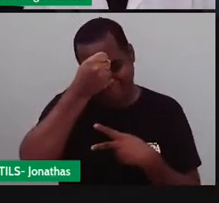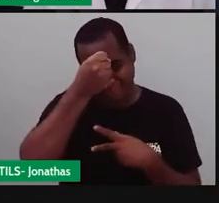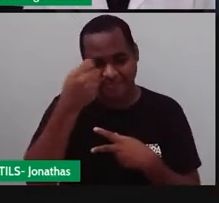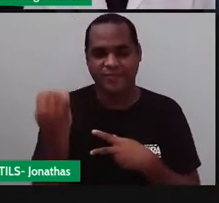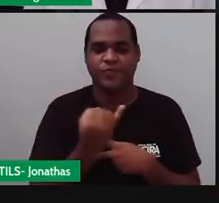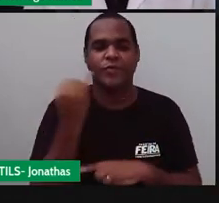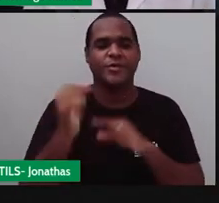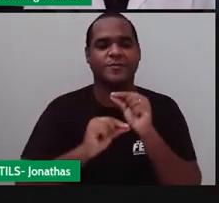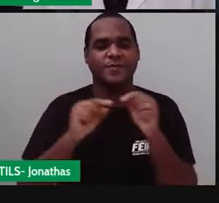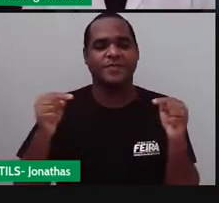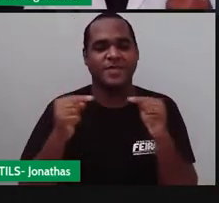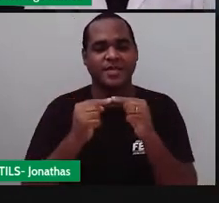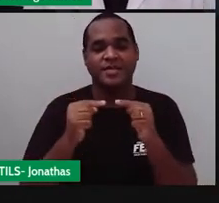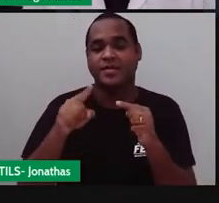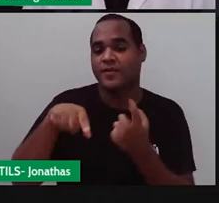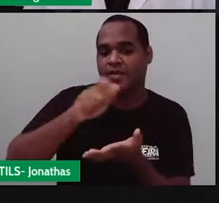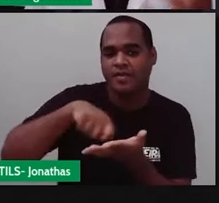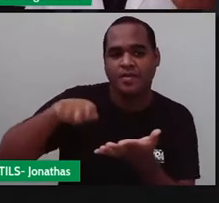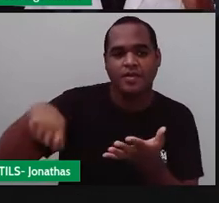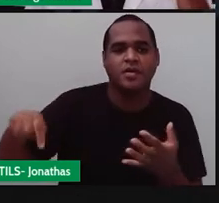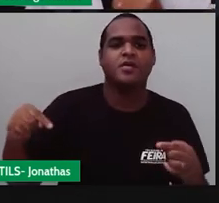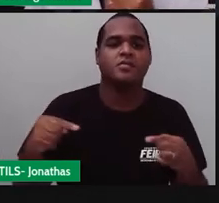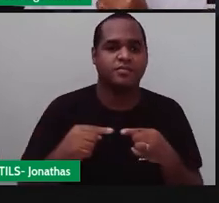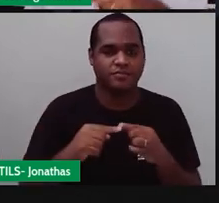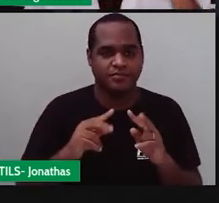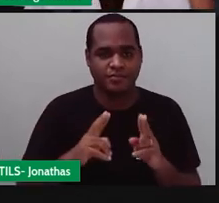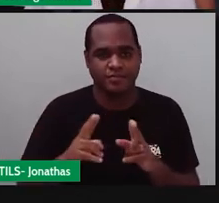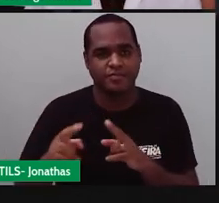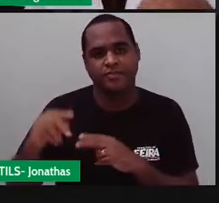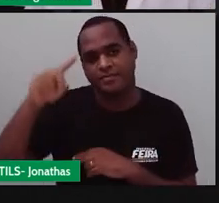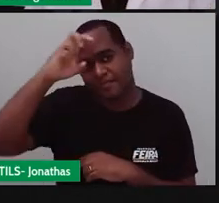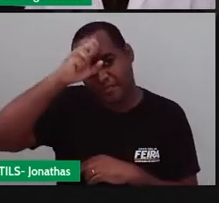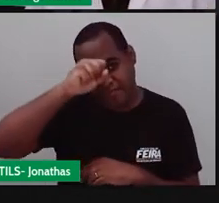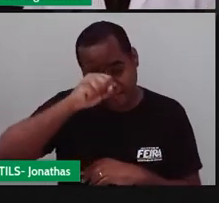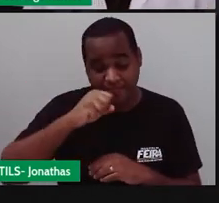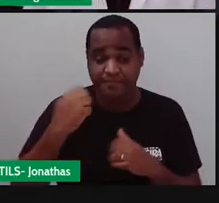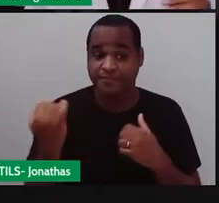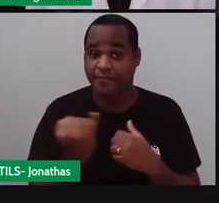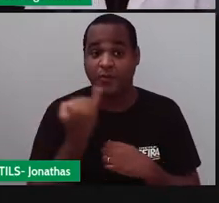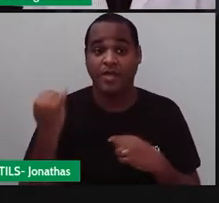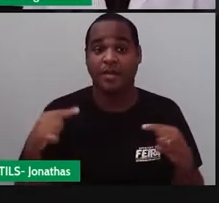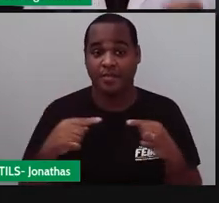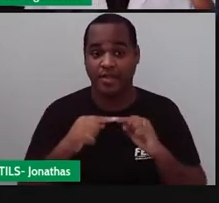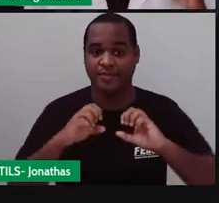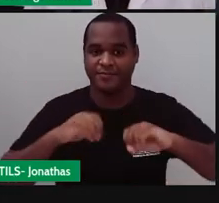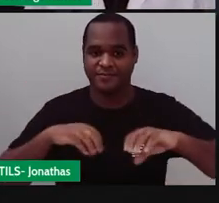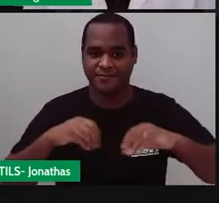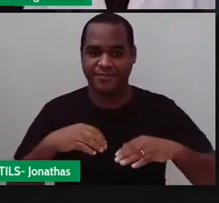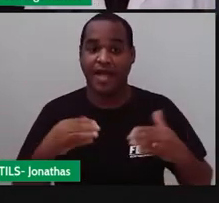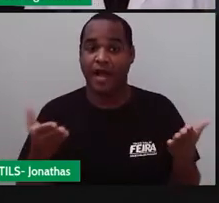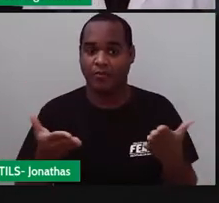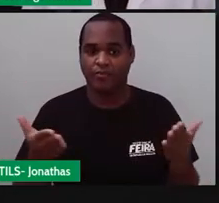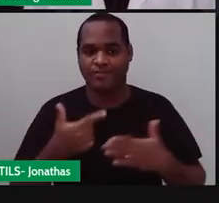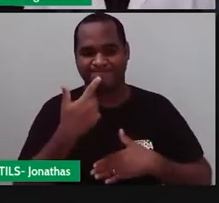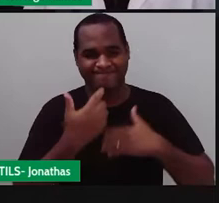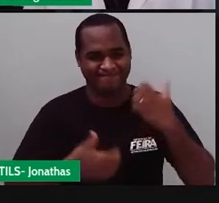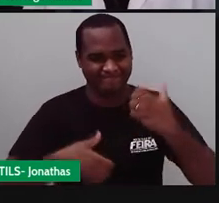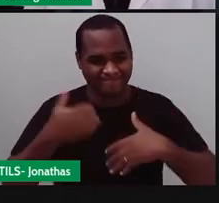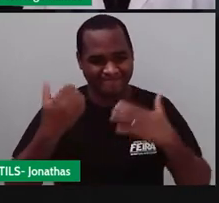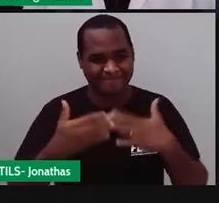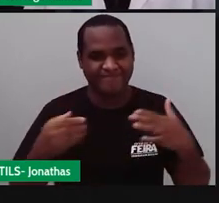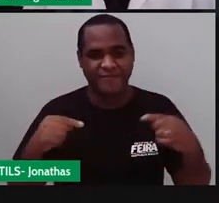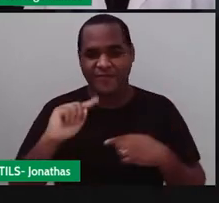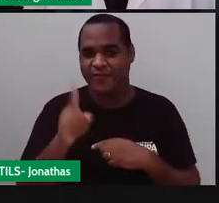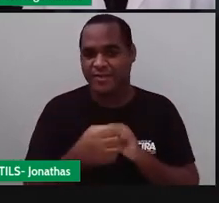um número racional, e é isso que a gente vai aprender nessa aula de aqui, de agora, e que você está